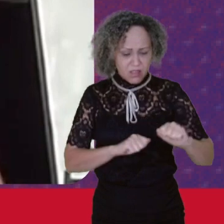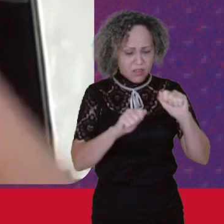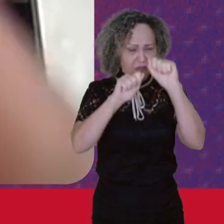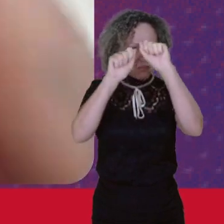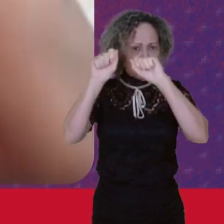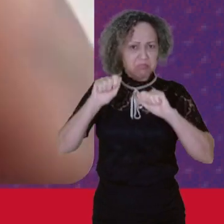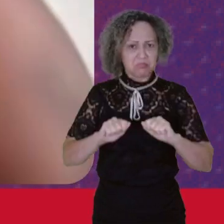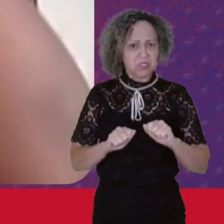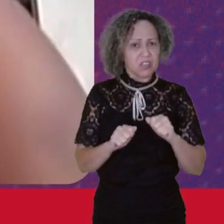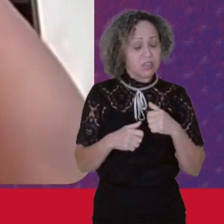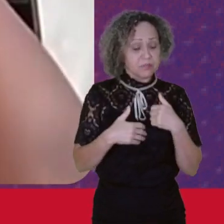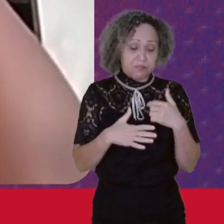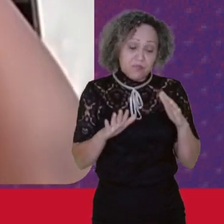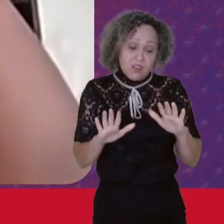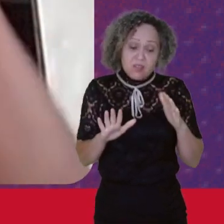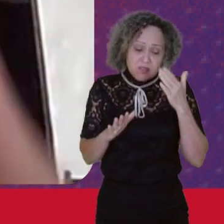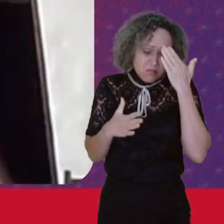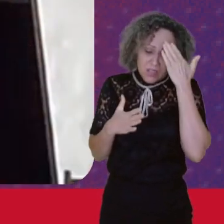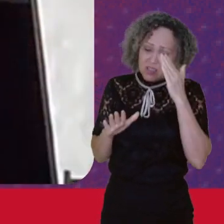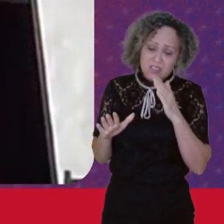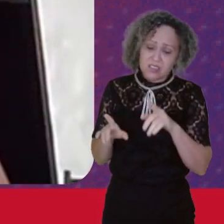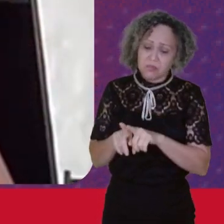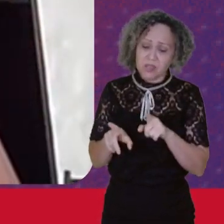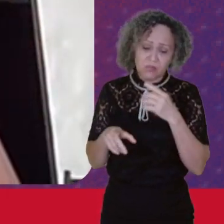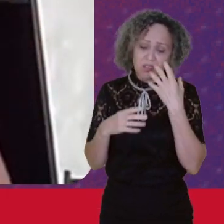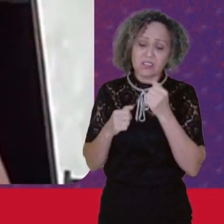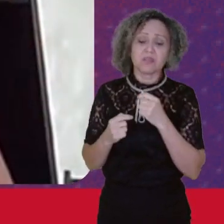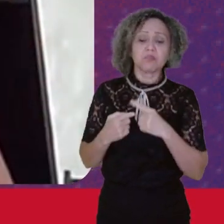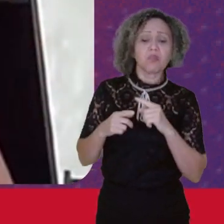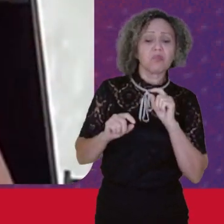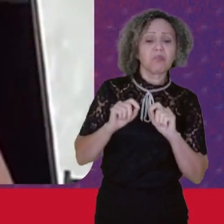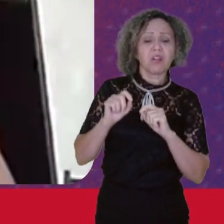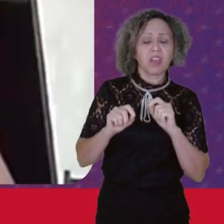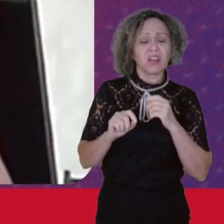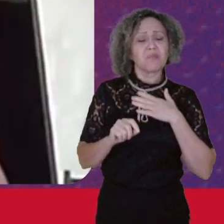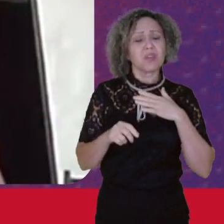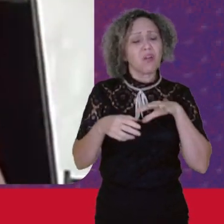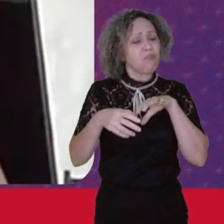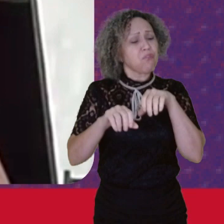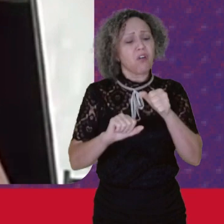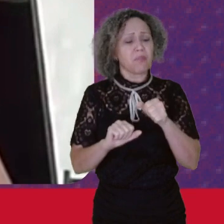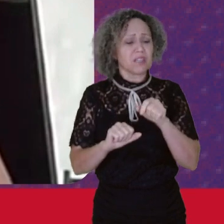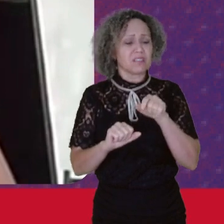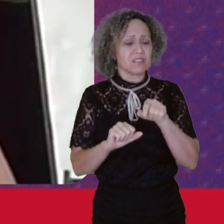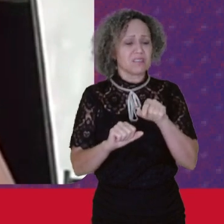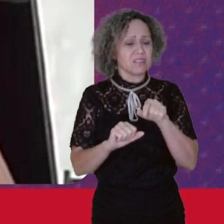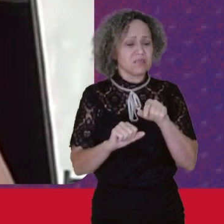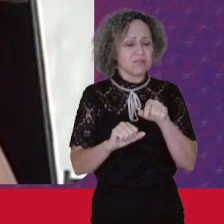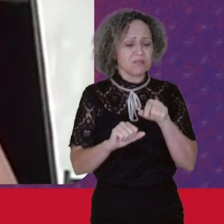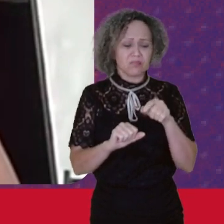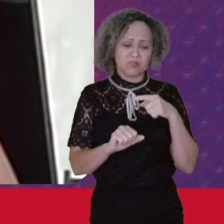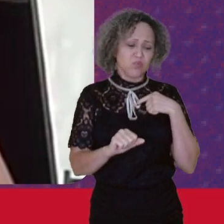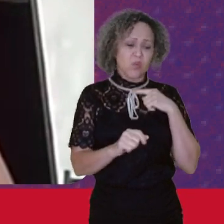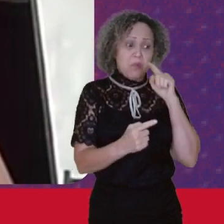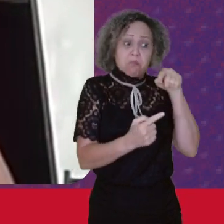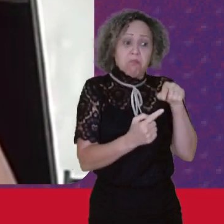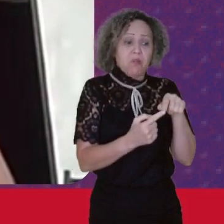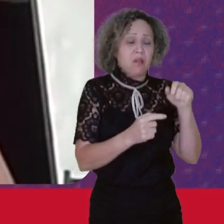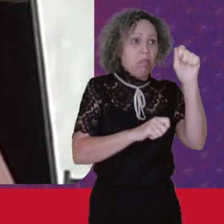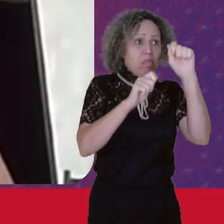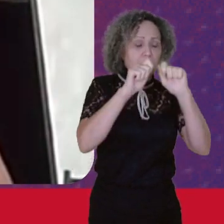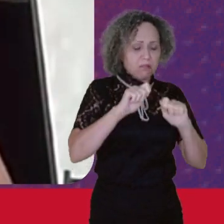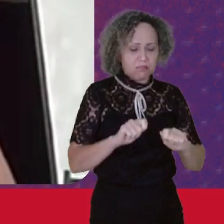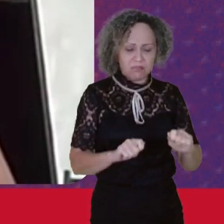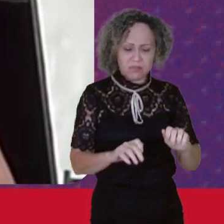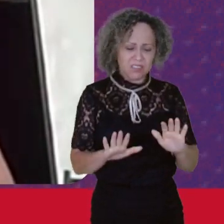agradeci Mas não aceitei Porque A minha formação Não era para isso Mas é por isso que eu estou dizendo Eu acredito que